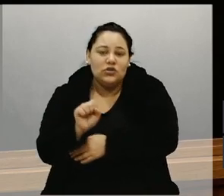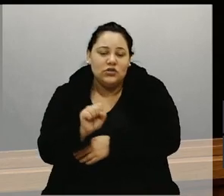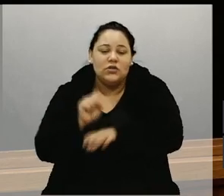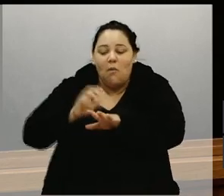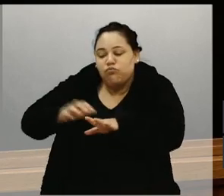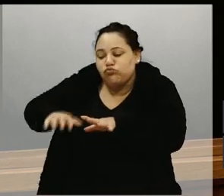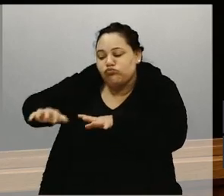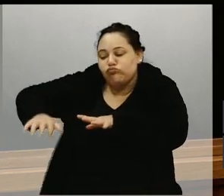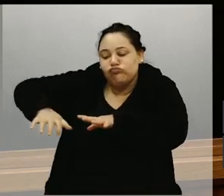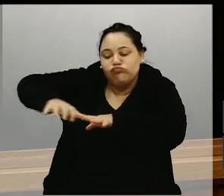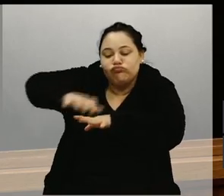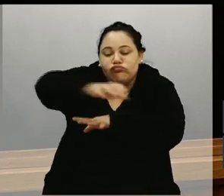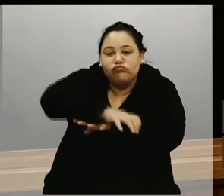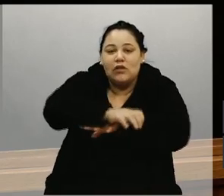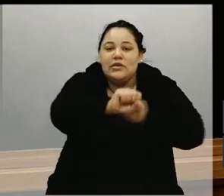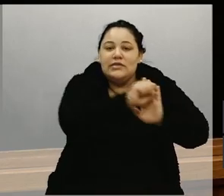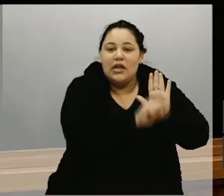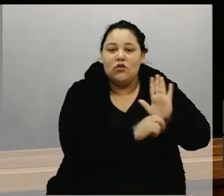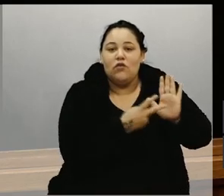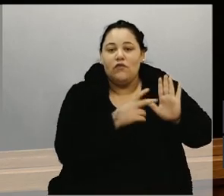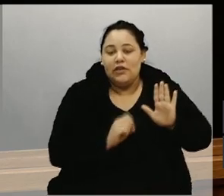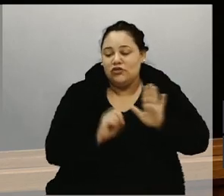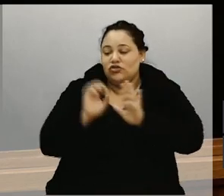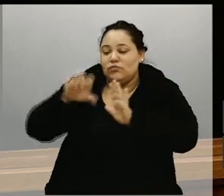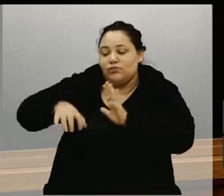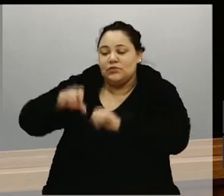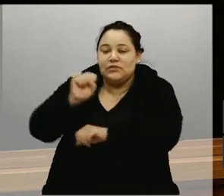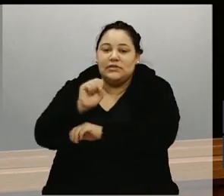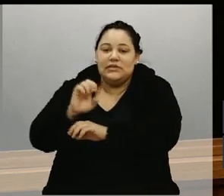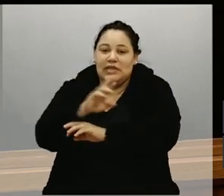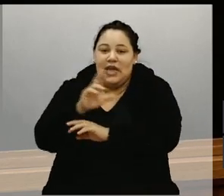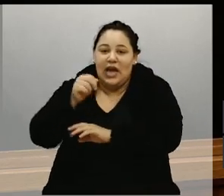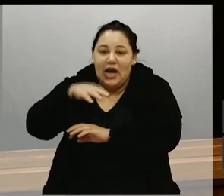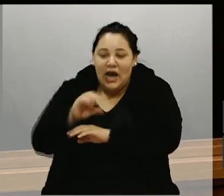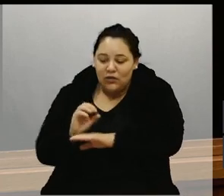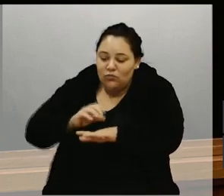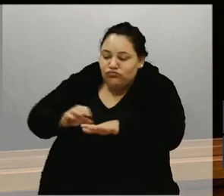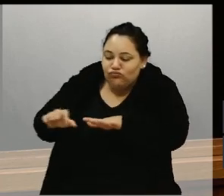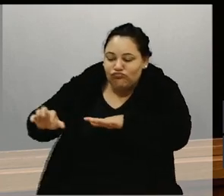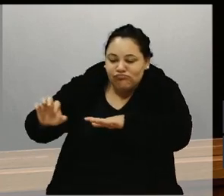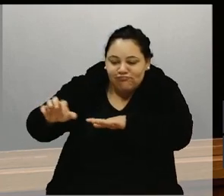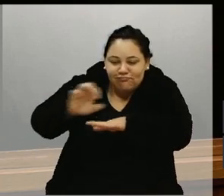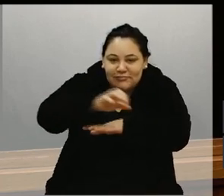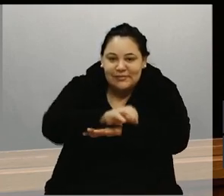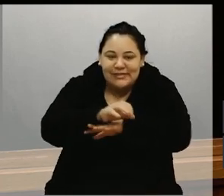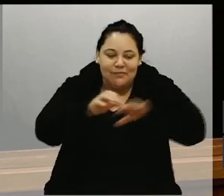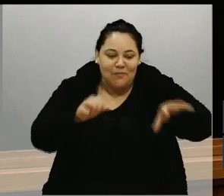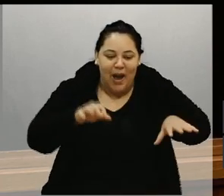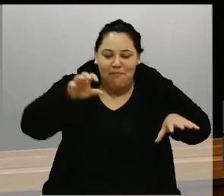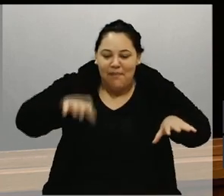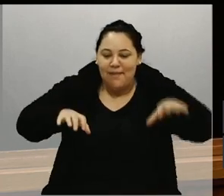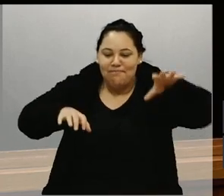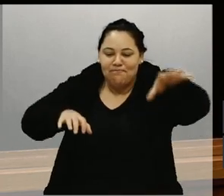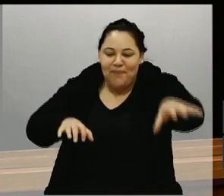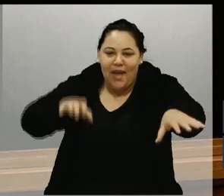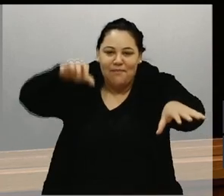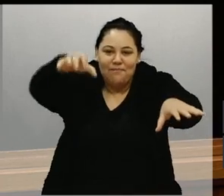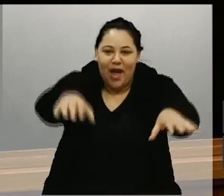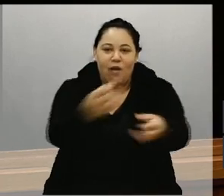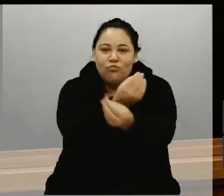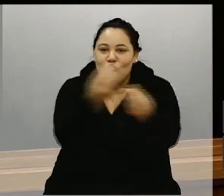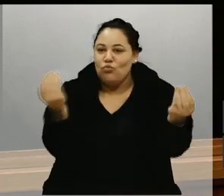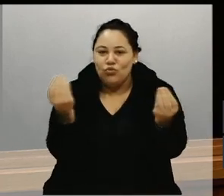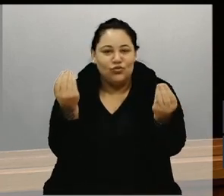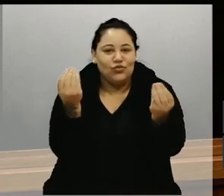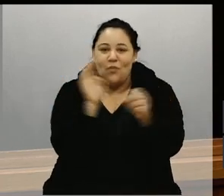São Giacomo, Século XX, Serrano, Solar do Prado, Solar Mazote, Vila Alpina, Vila Borghese, Vila Brasil,